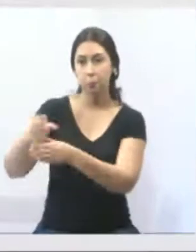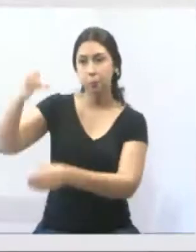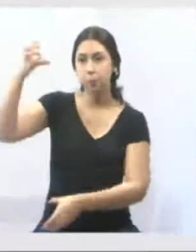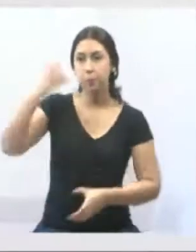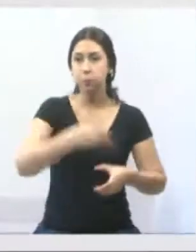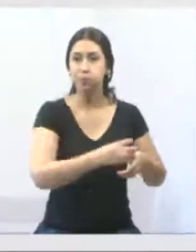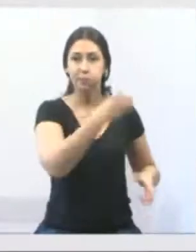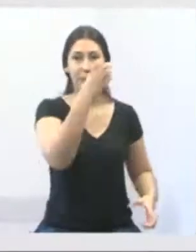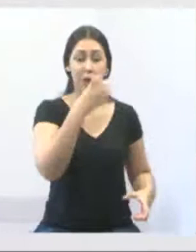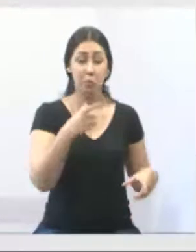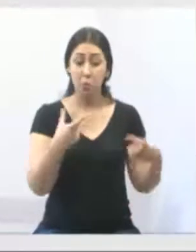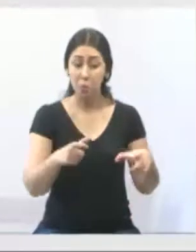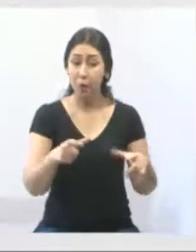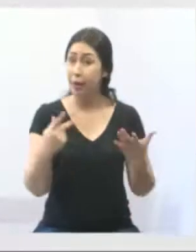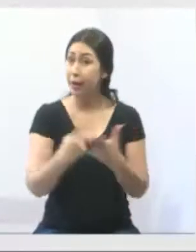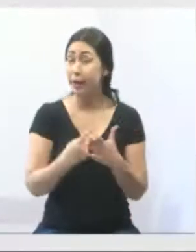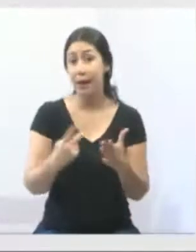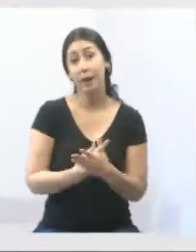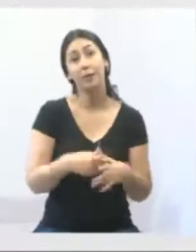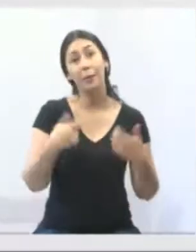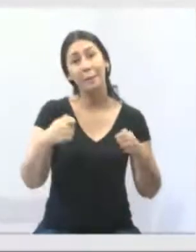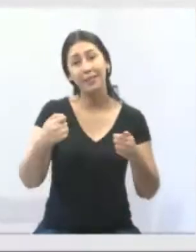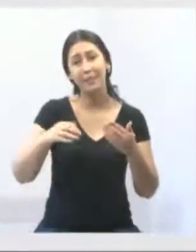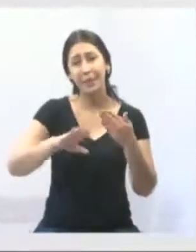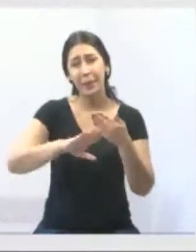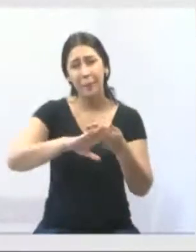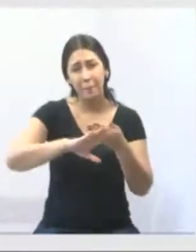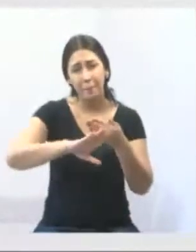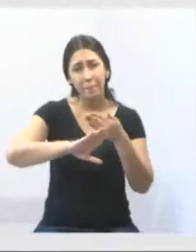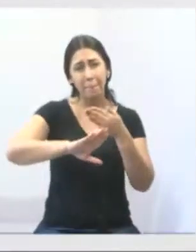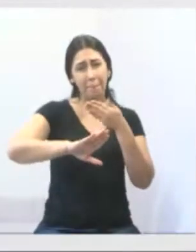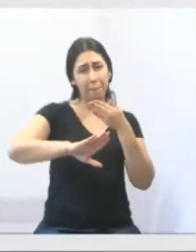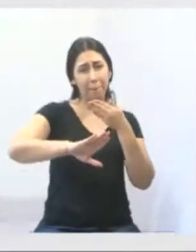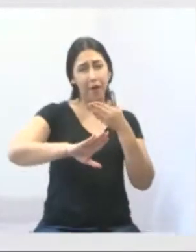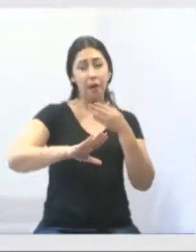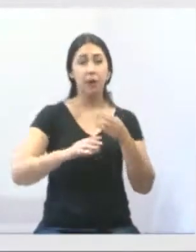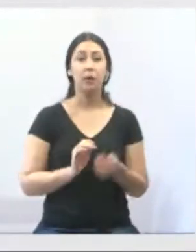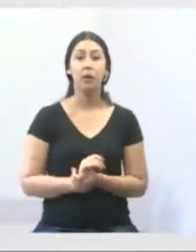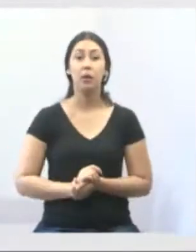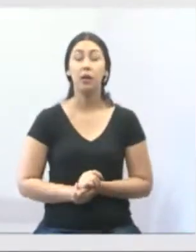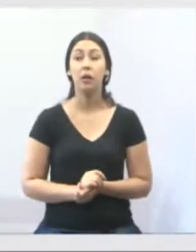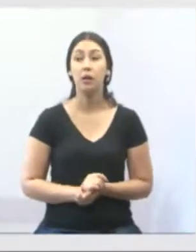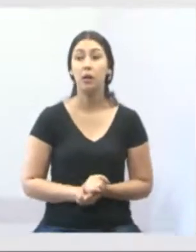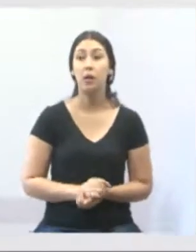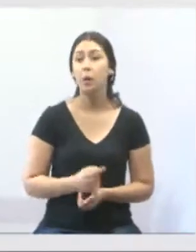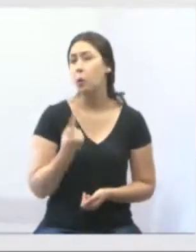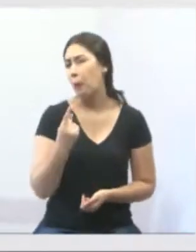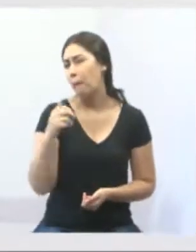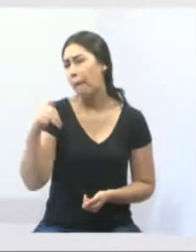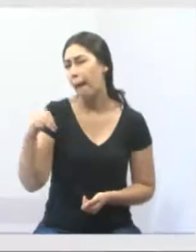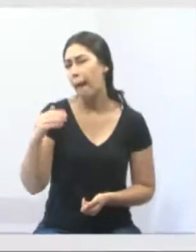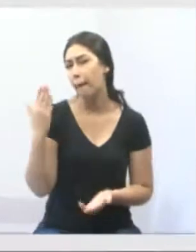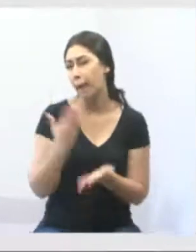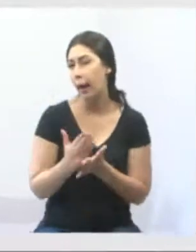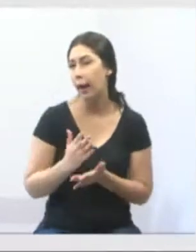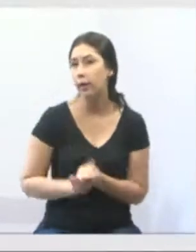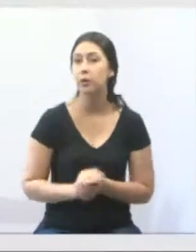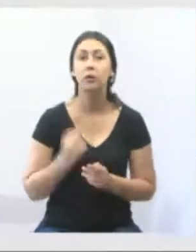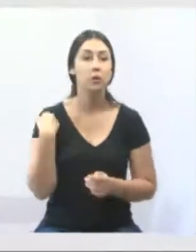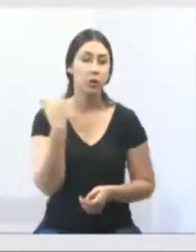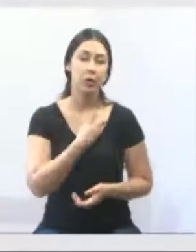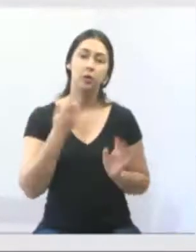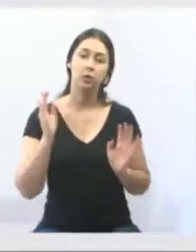e esses pós têm que ser equados no mínimo um metro e meio. Então, nós já fizemos o